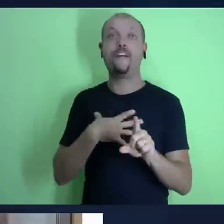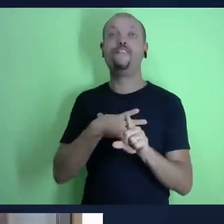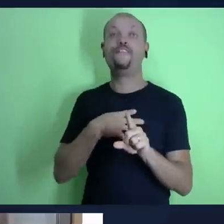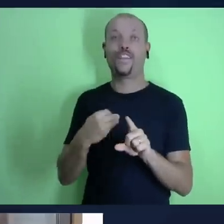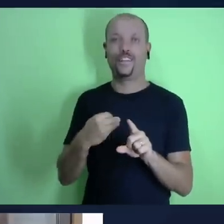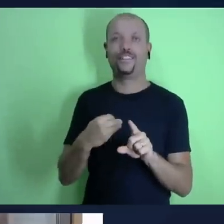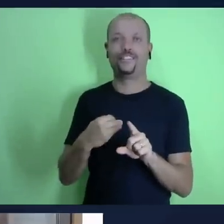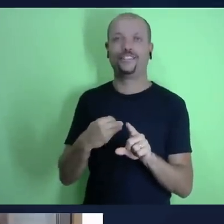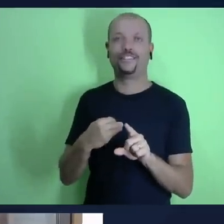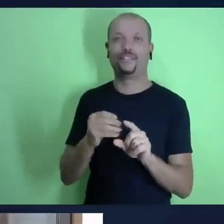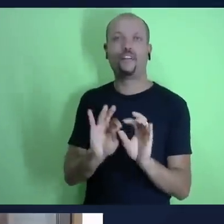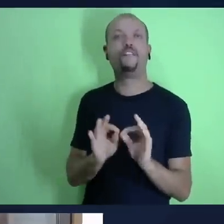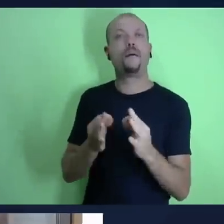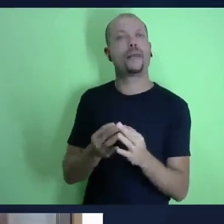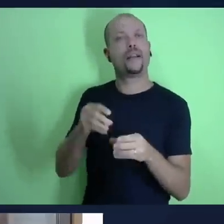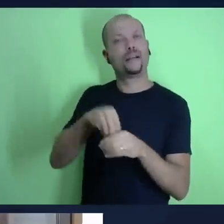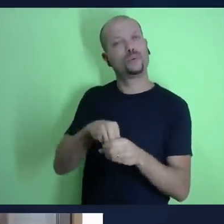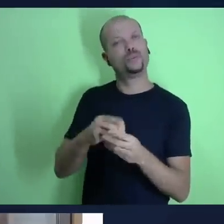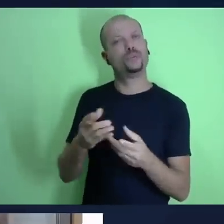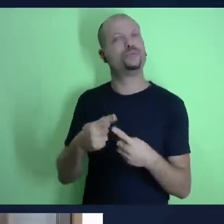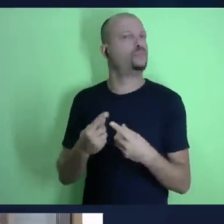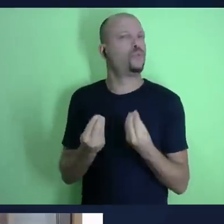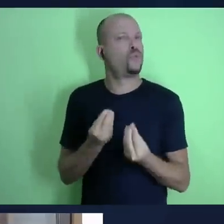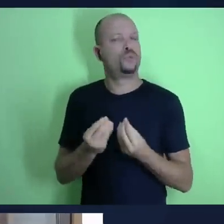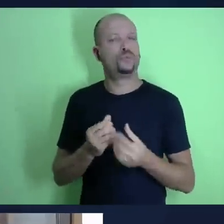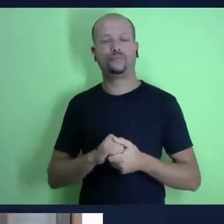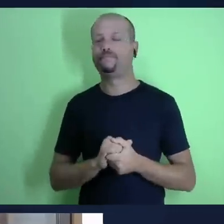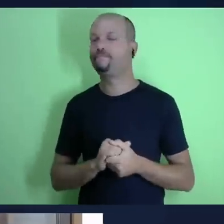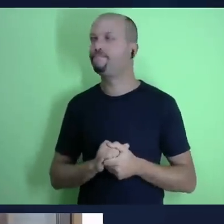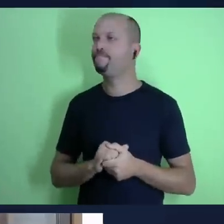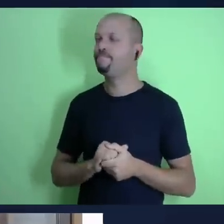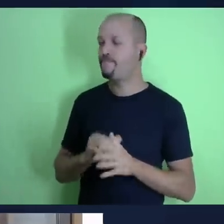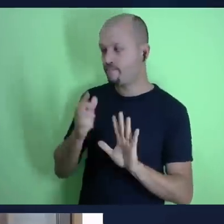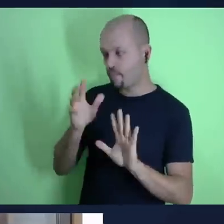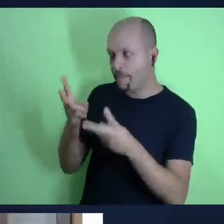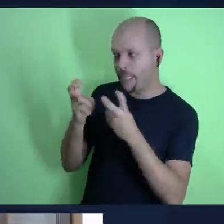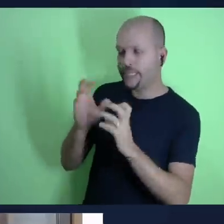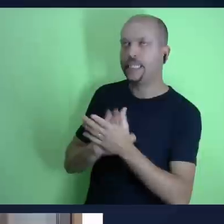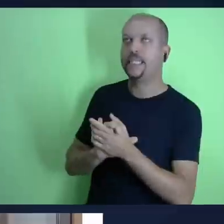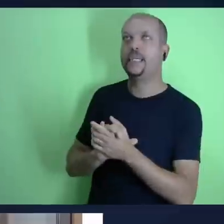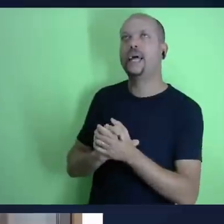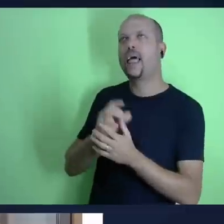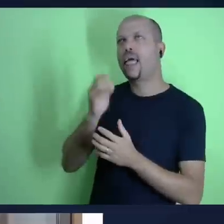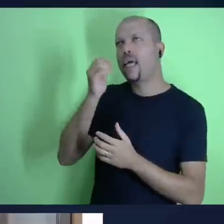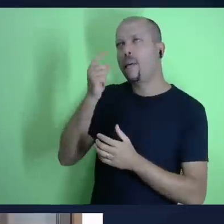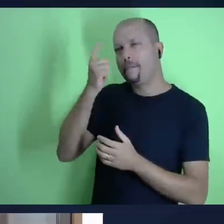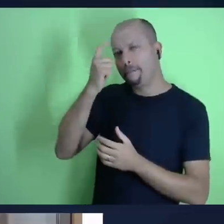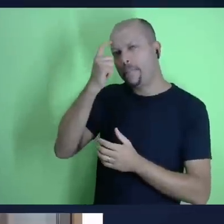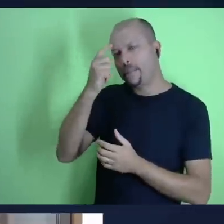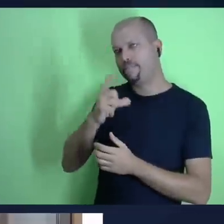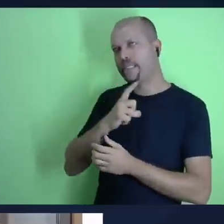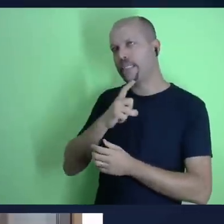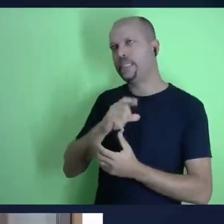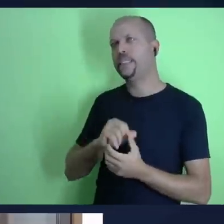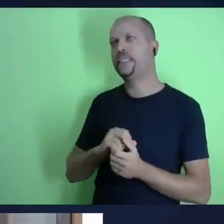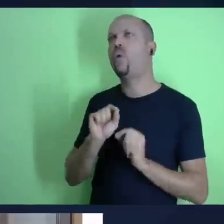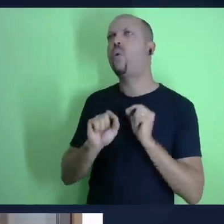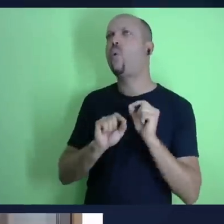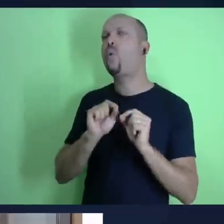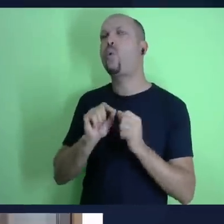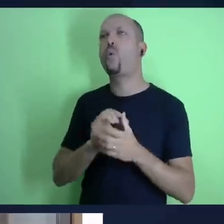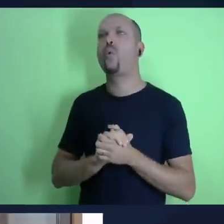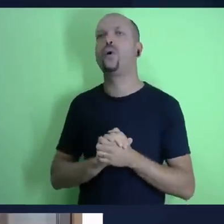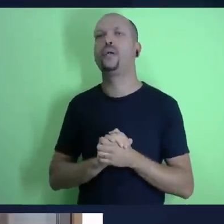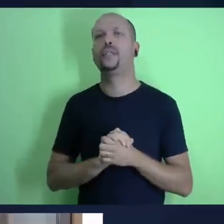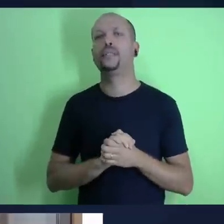eh pensarmos na qualidade do pai que nós temos então imagina quem é deus o